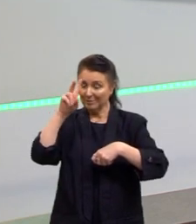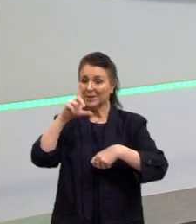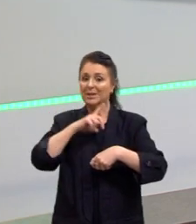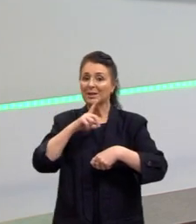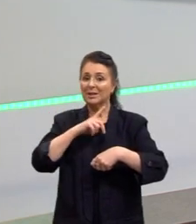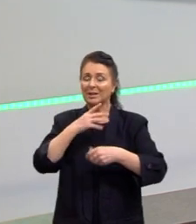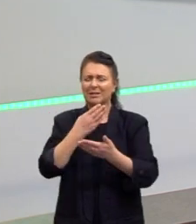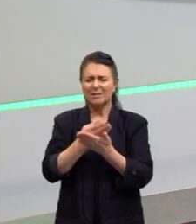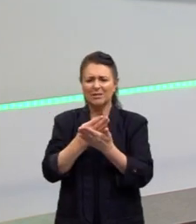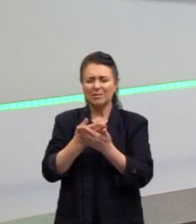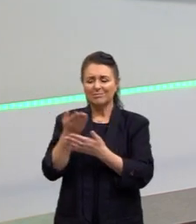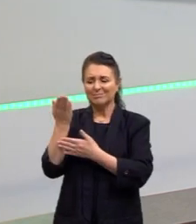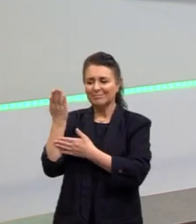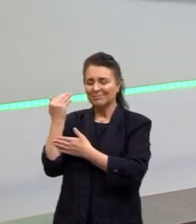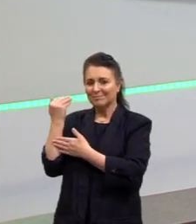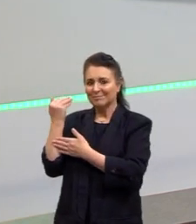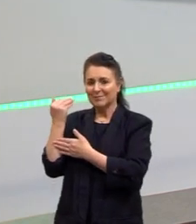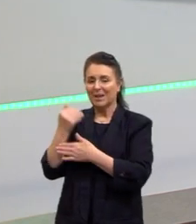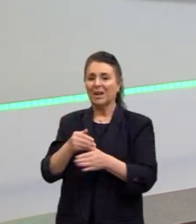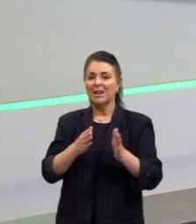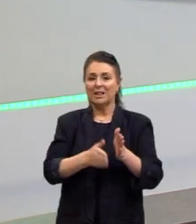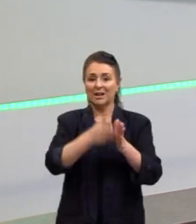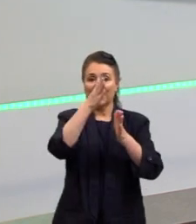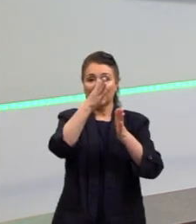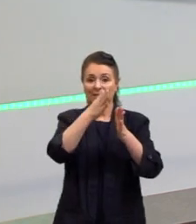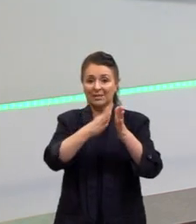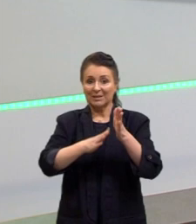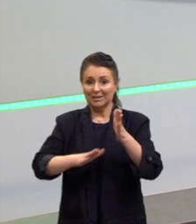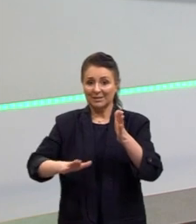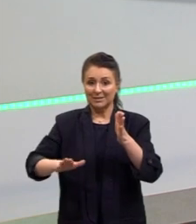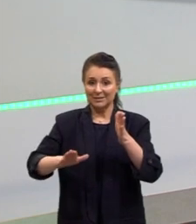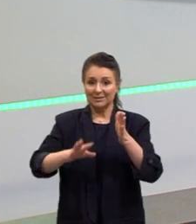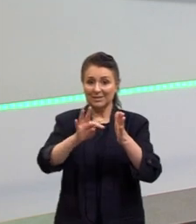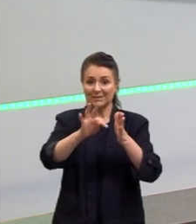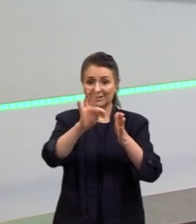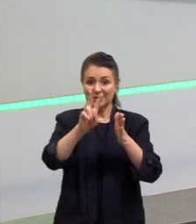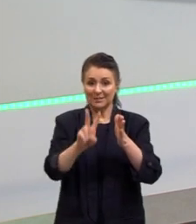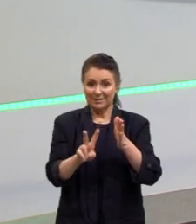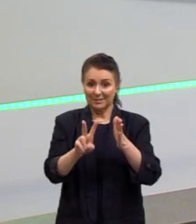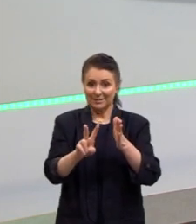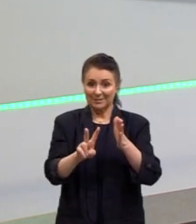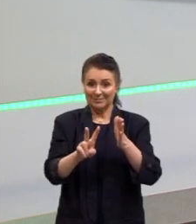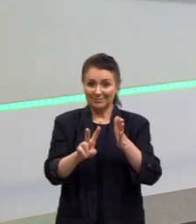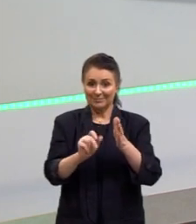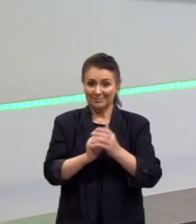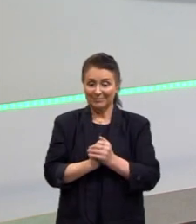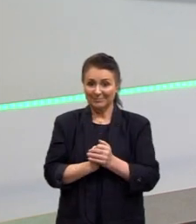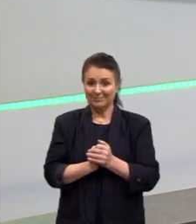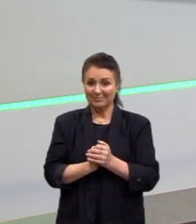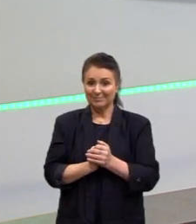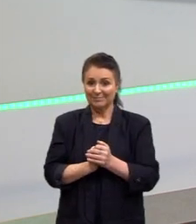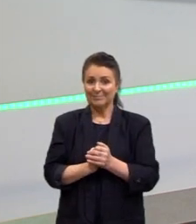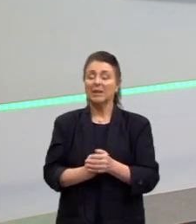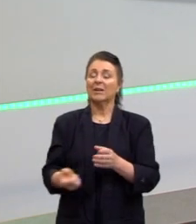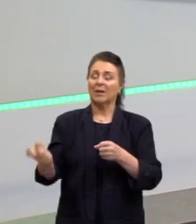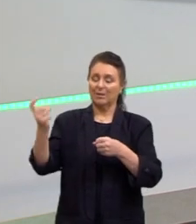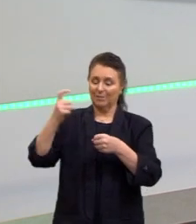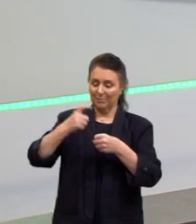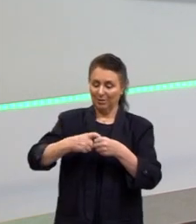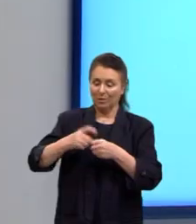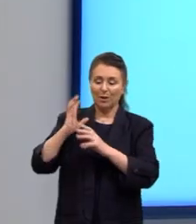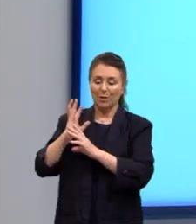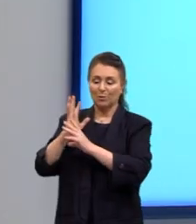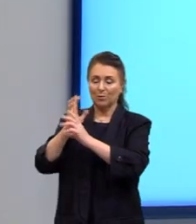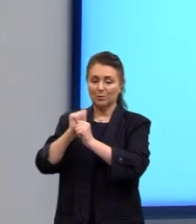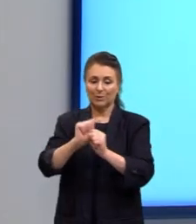essas aulas todas para ti lá no canal da TV Se Eduque RS. Muito bem. E aí, então, a gente volta aqui para a nossa conclusão na tela.